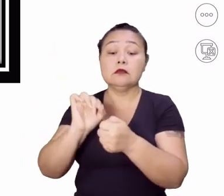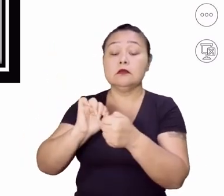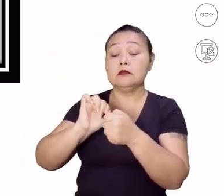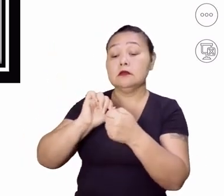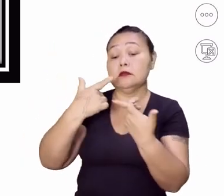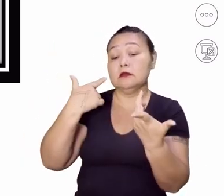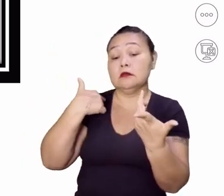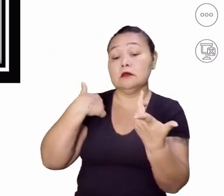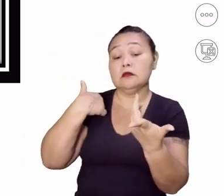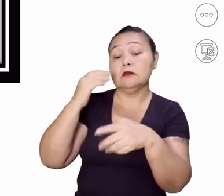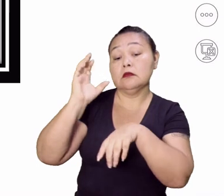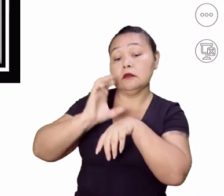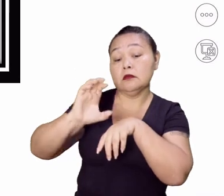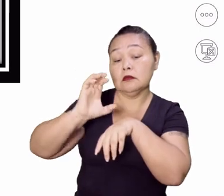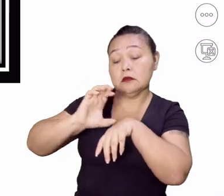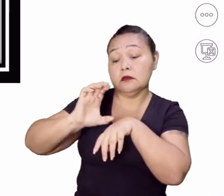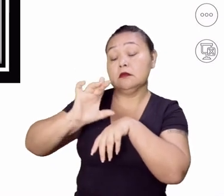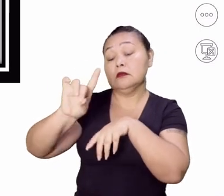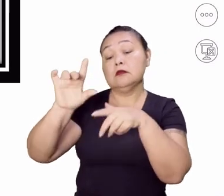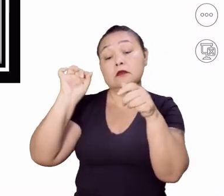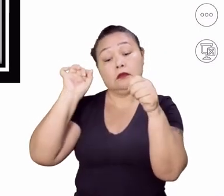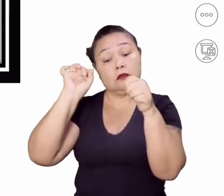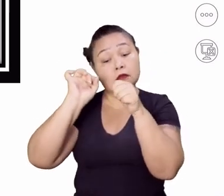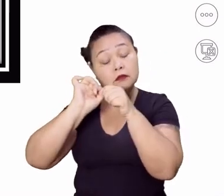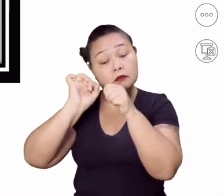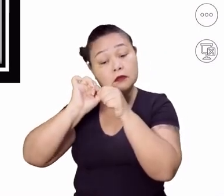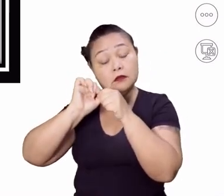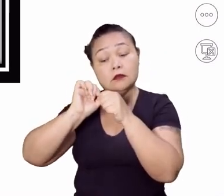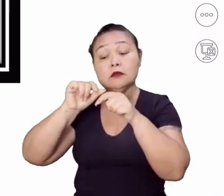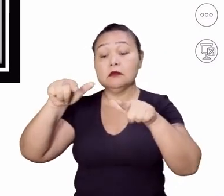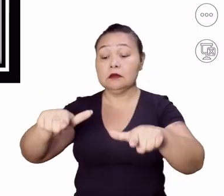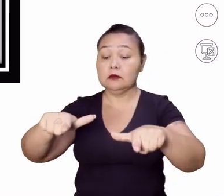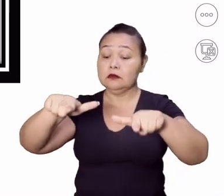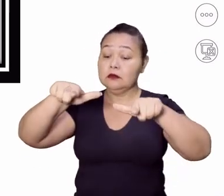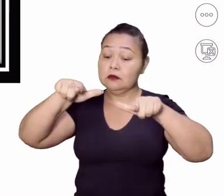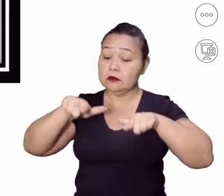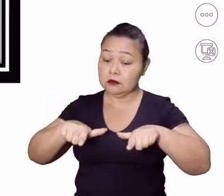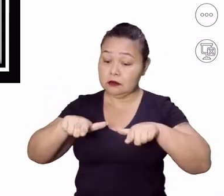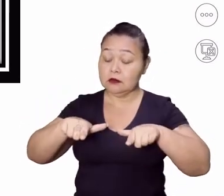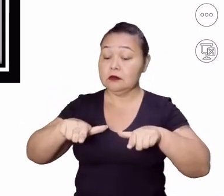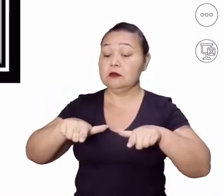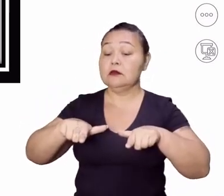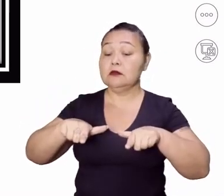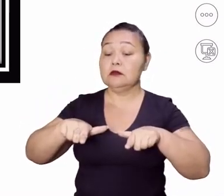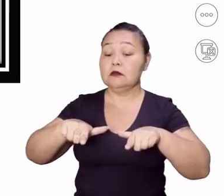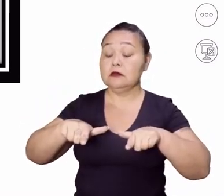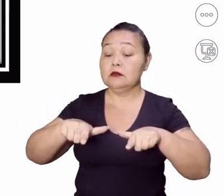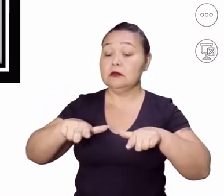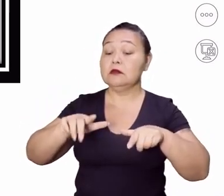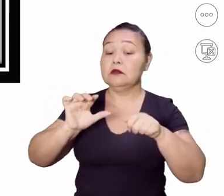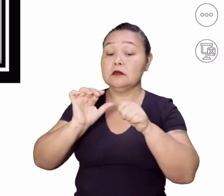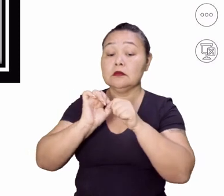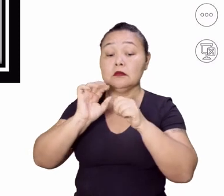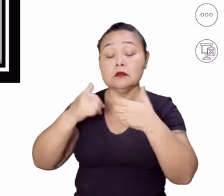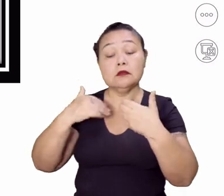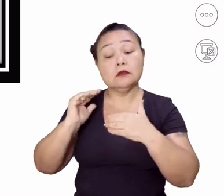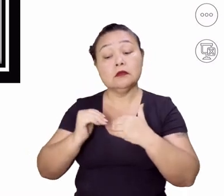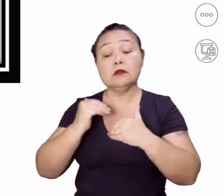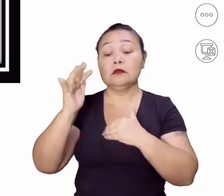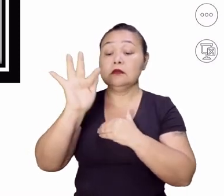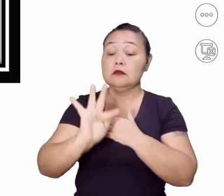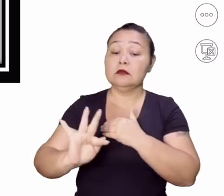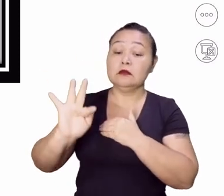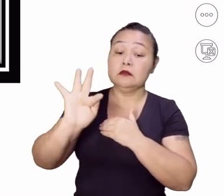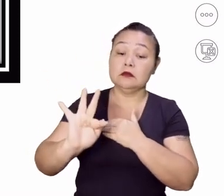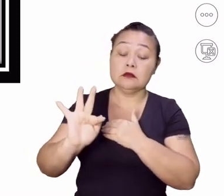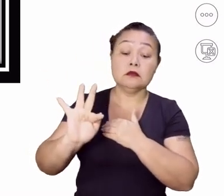ou por um curso que você faça, uma certificação, um curso aberto, ou uma graduação.